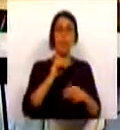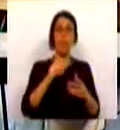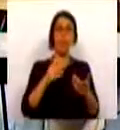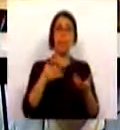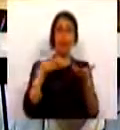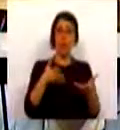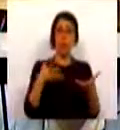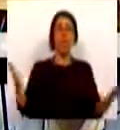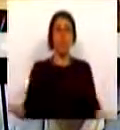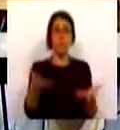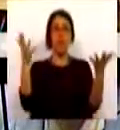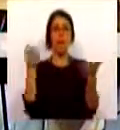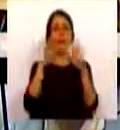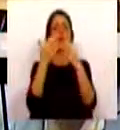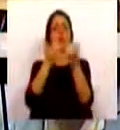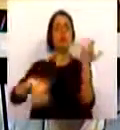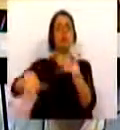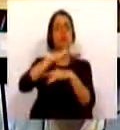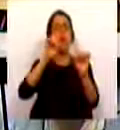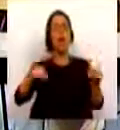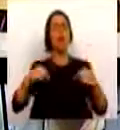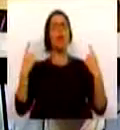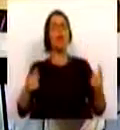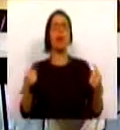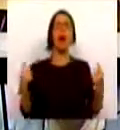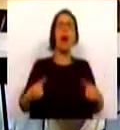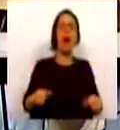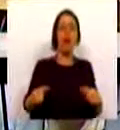na mobilização da sociedade e depois, quando existem